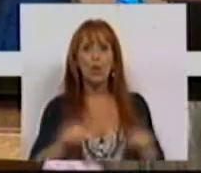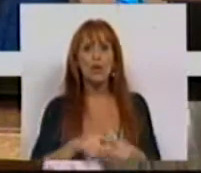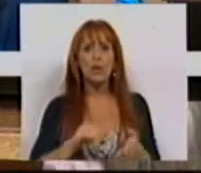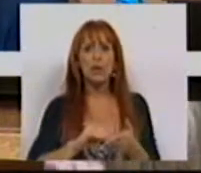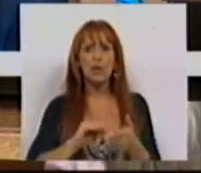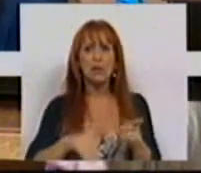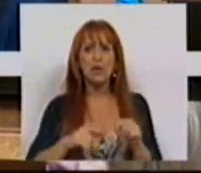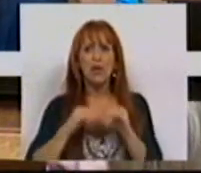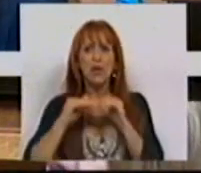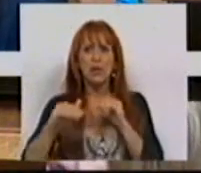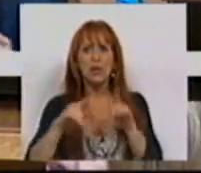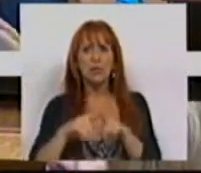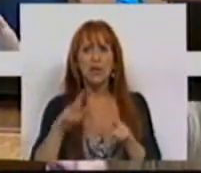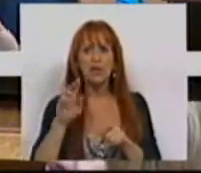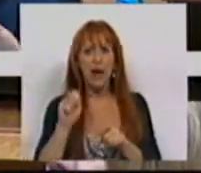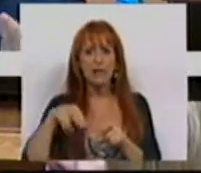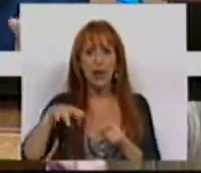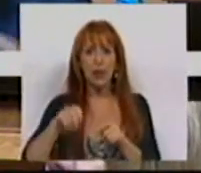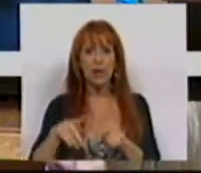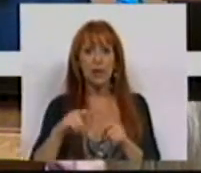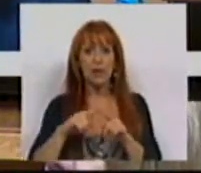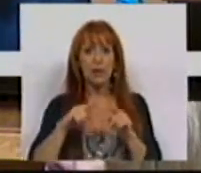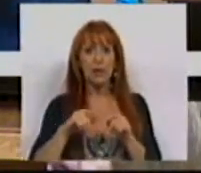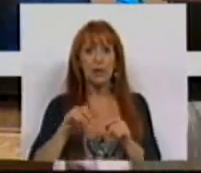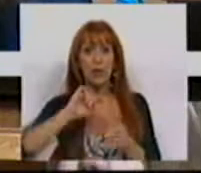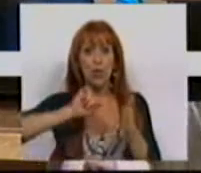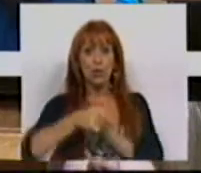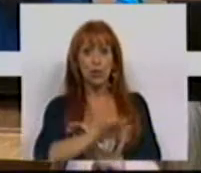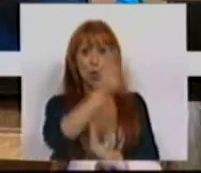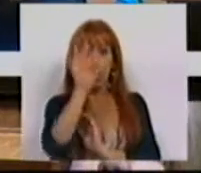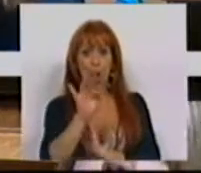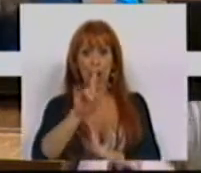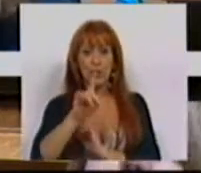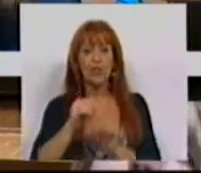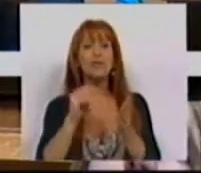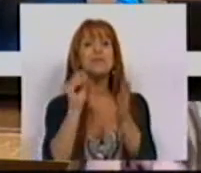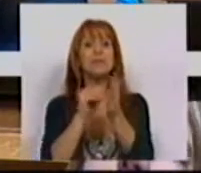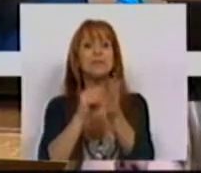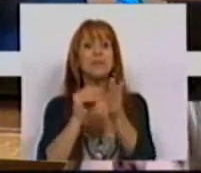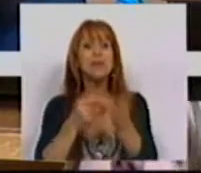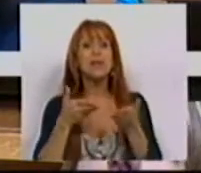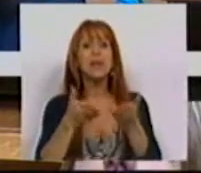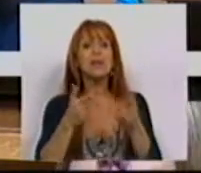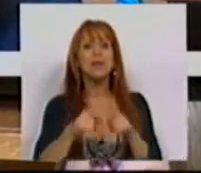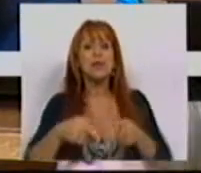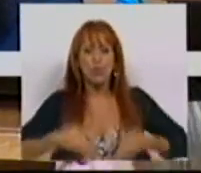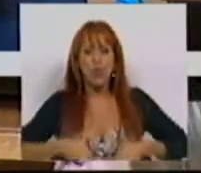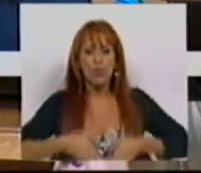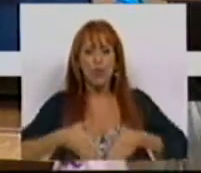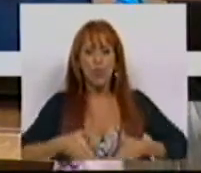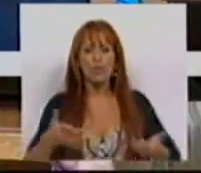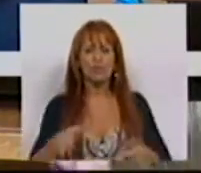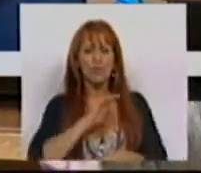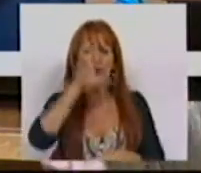o Pacto para a Sustentabilidade do SNS. E no quarto ponto é colocado contributos para a natalidade.